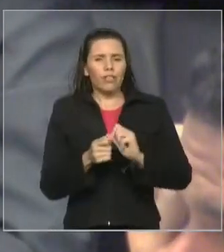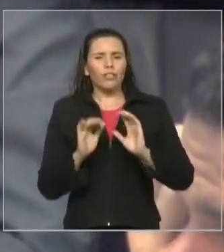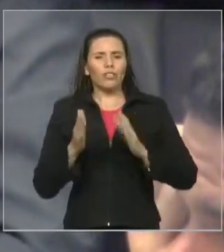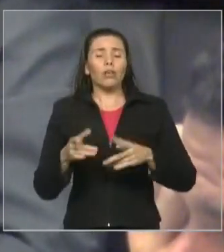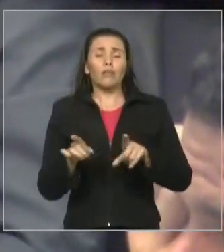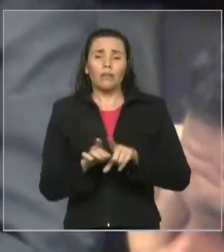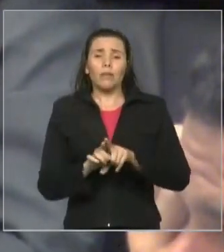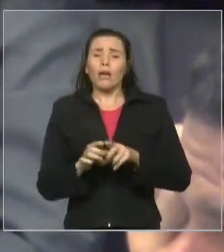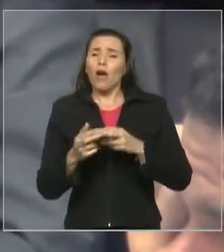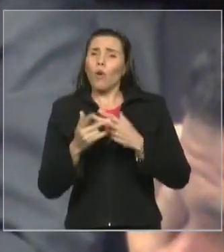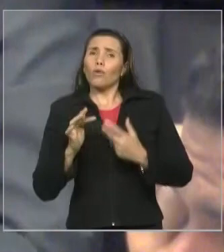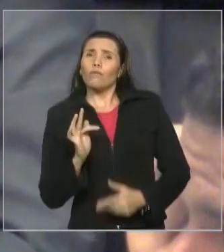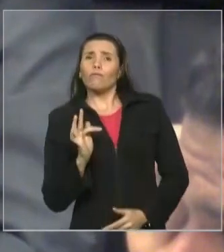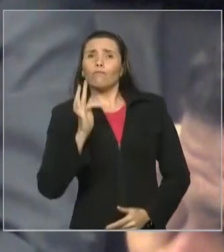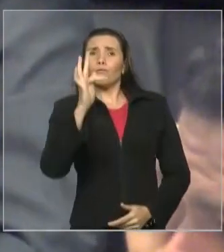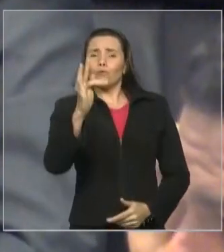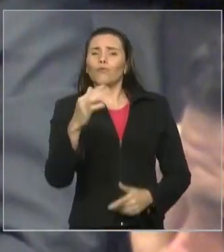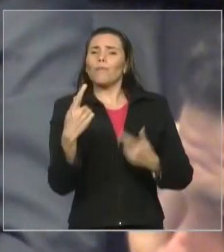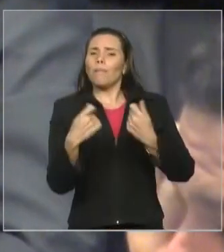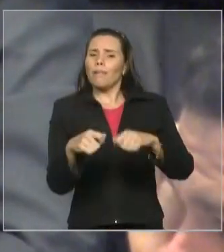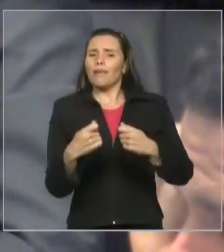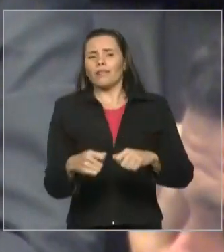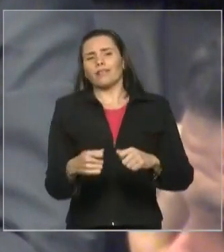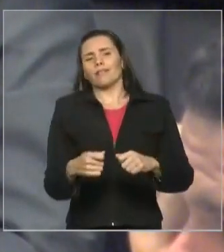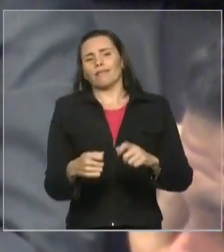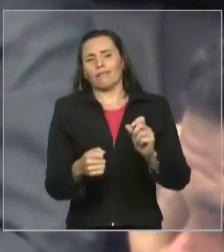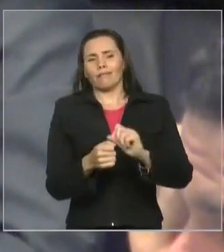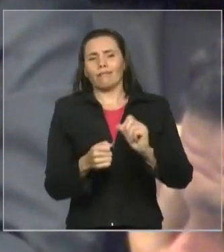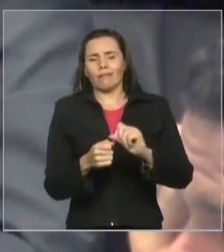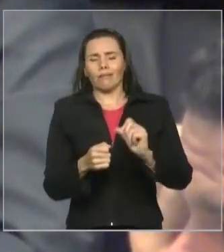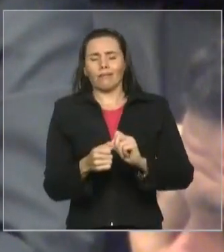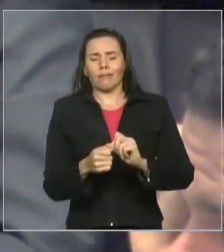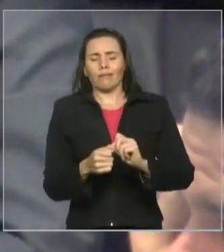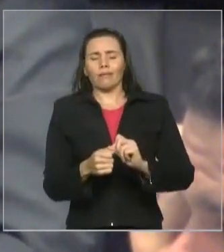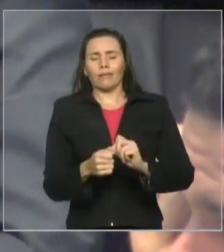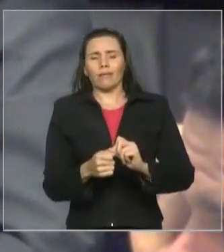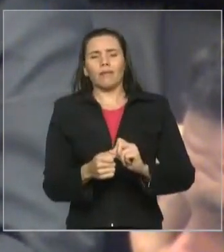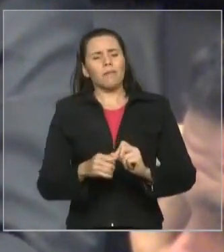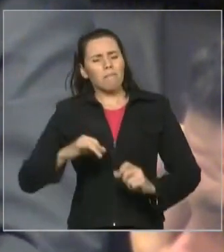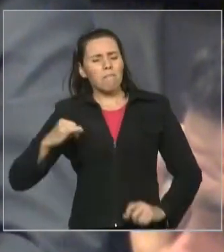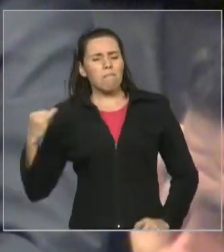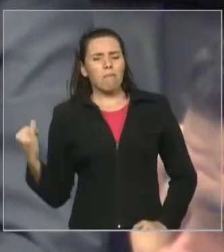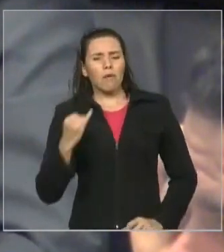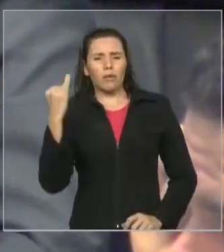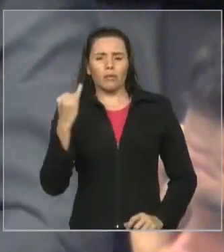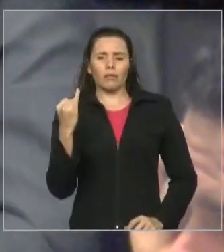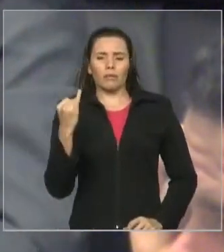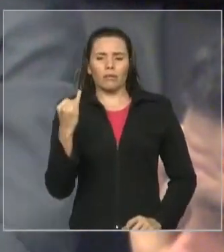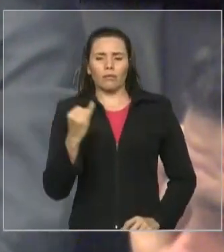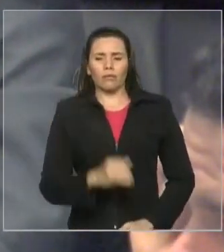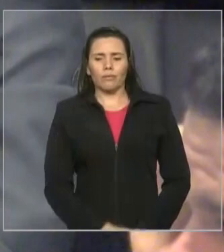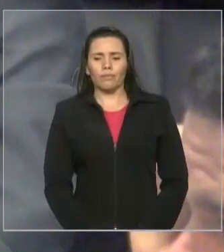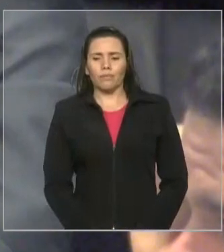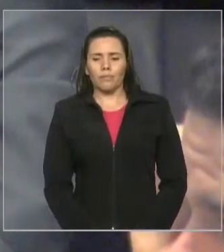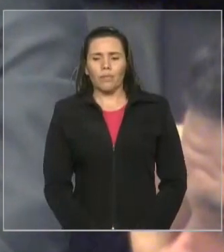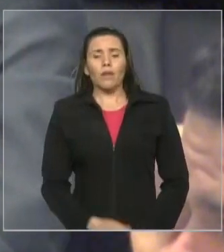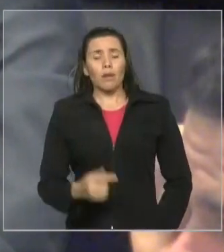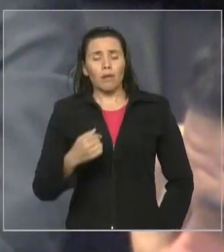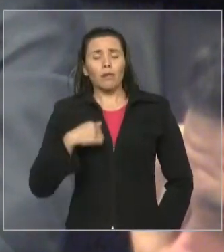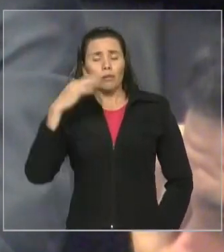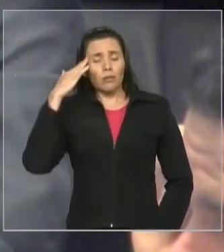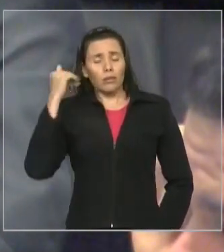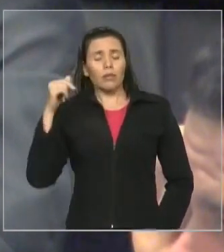imprescindível, seria decisível para todos nós. Mas eu tenho certeza que ao governador Flavidino também é indispensável.